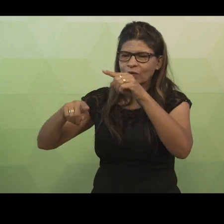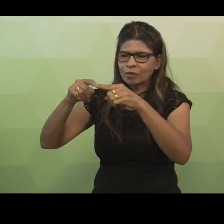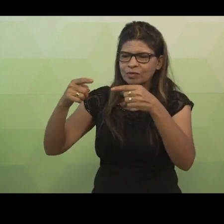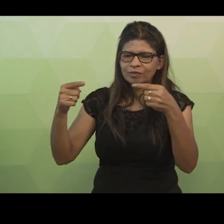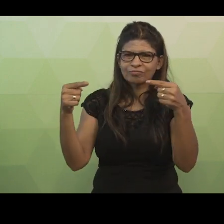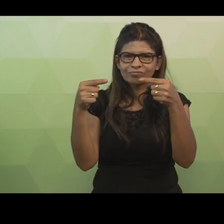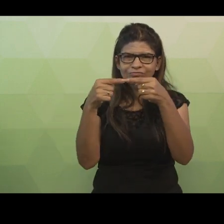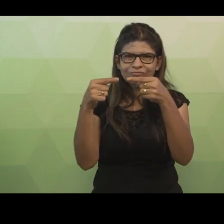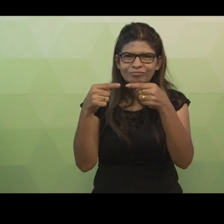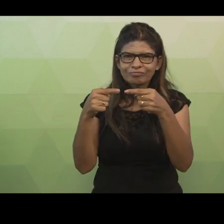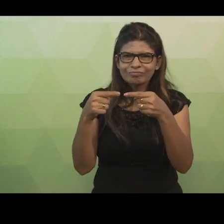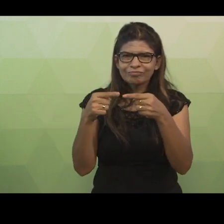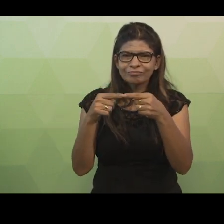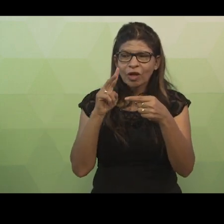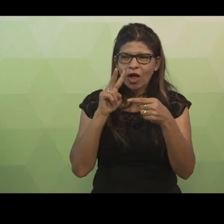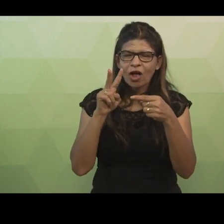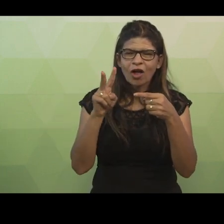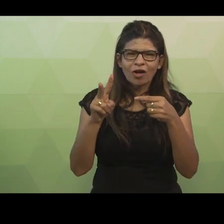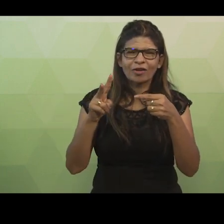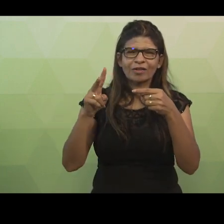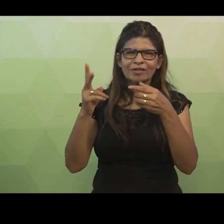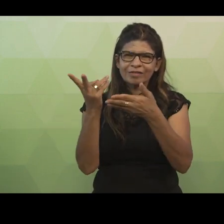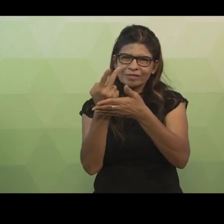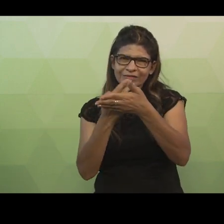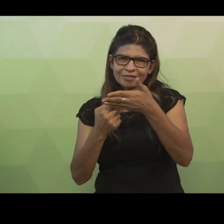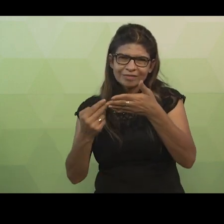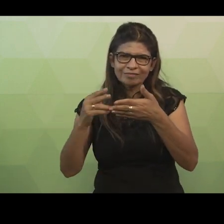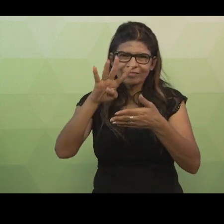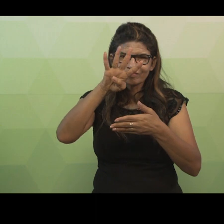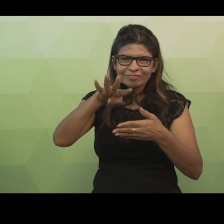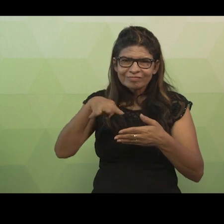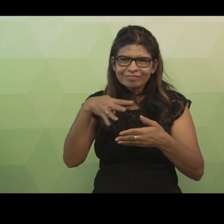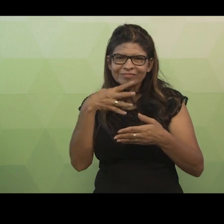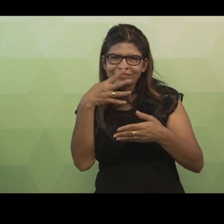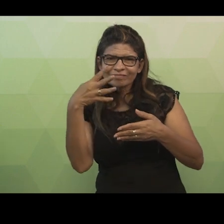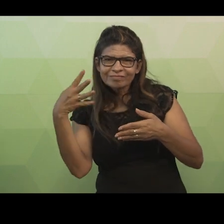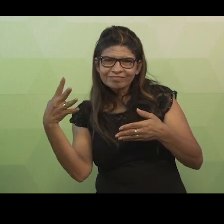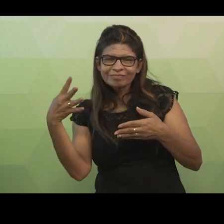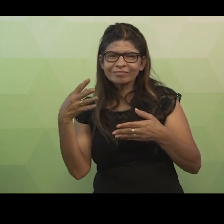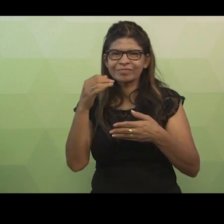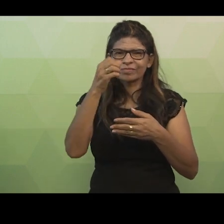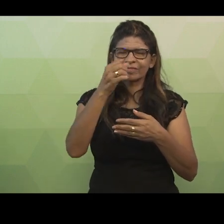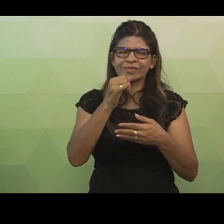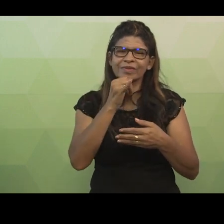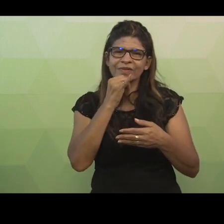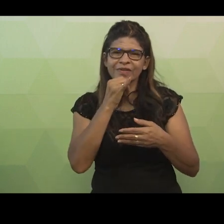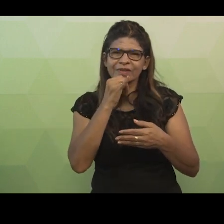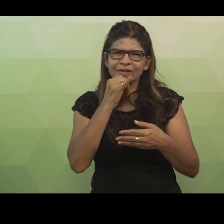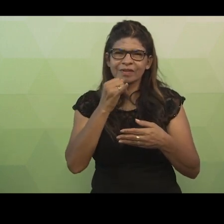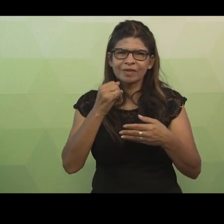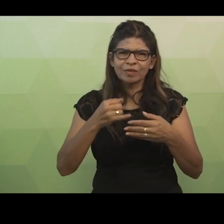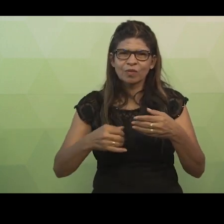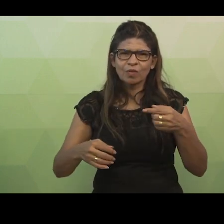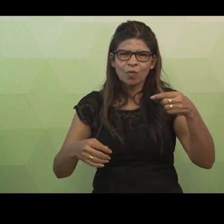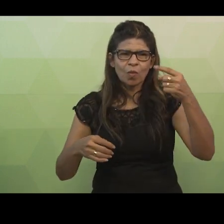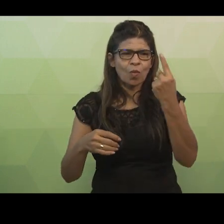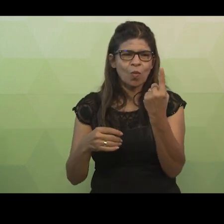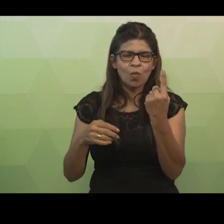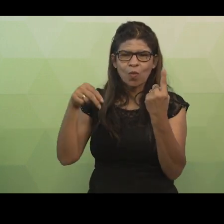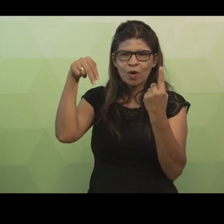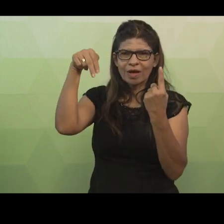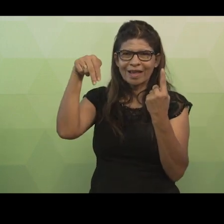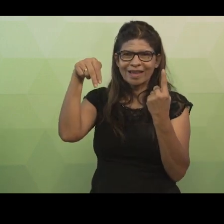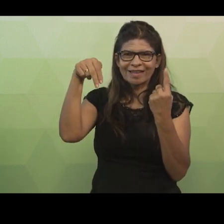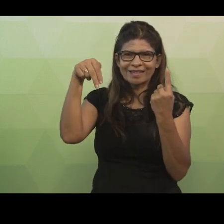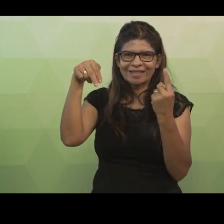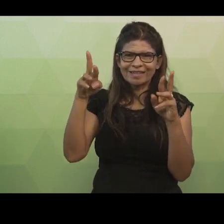podemos observar na figura. No nosso exemplo, a associação é de 1 para N, o que significa que um